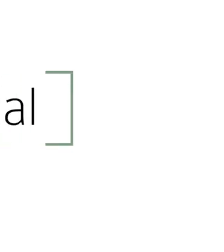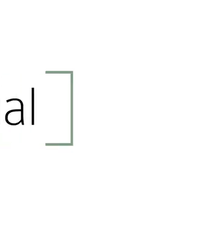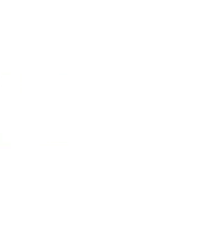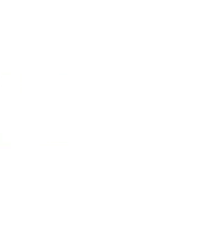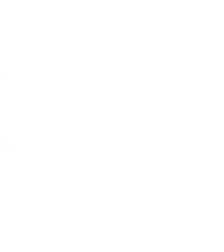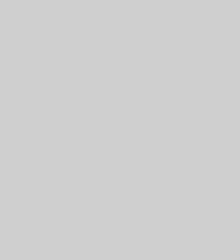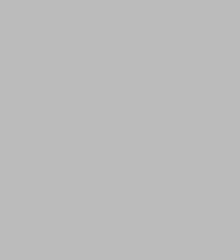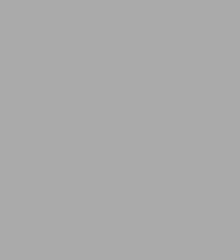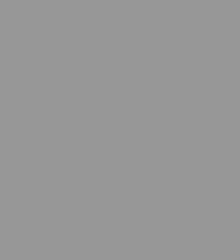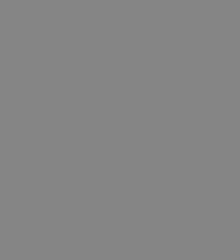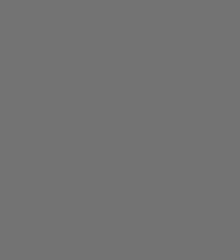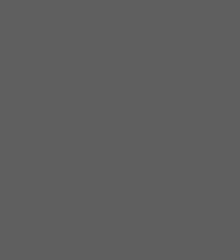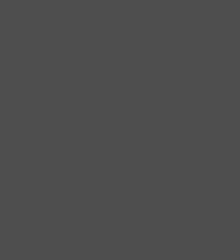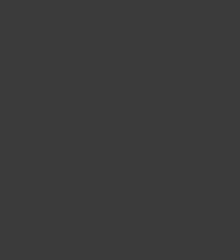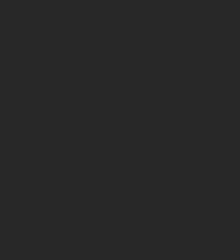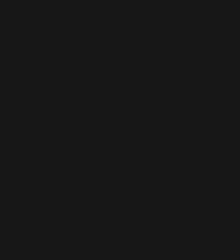e que vocês